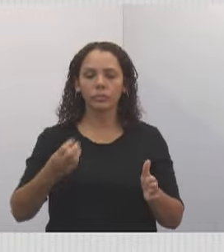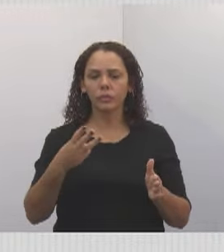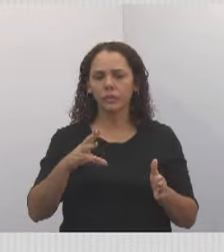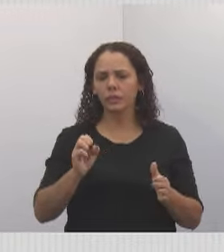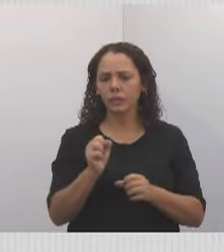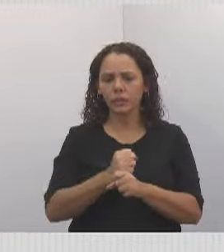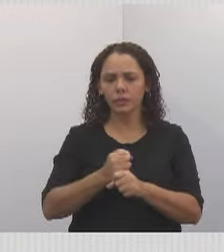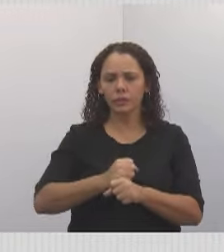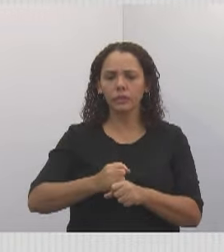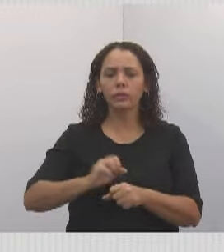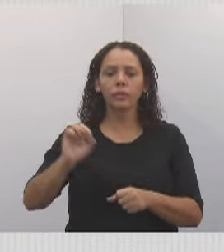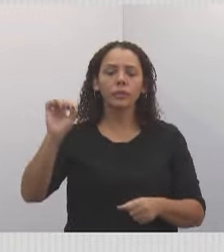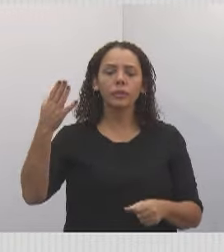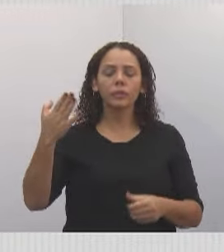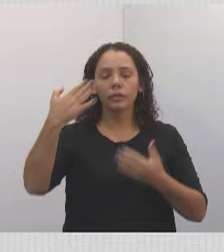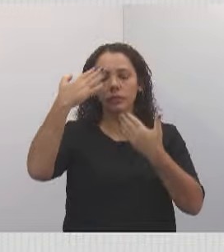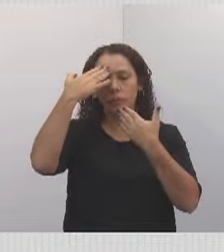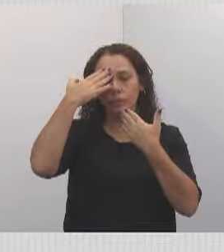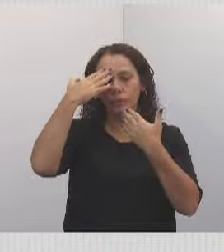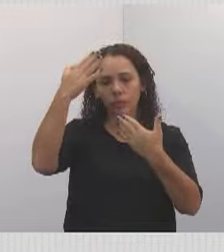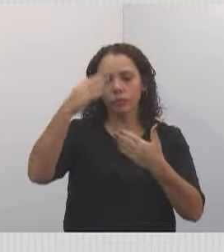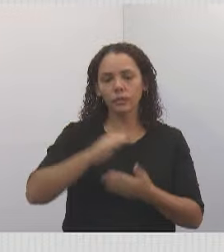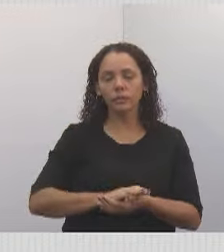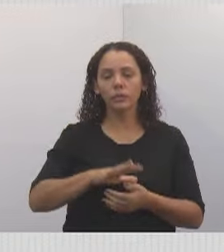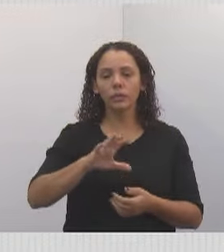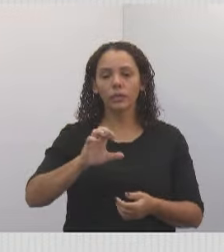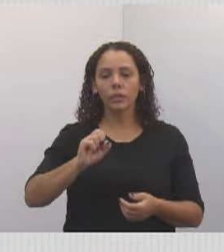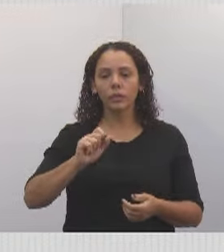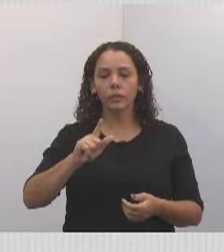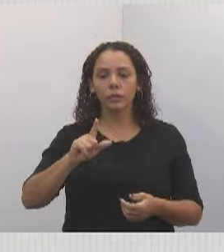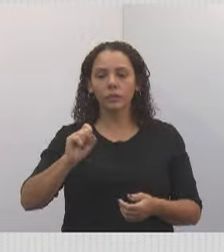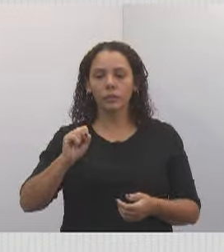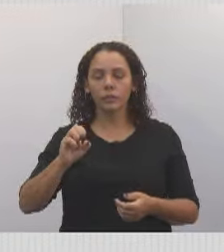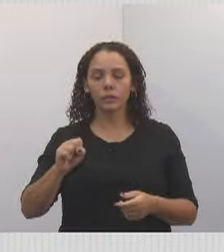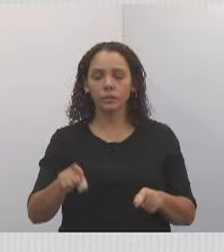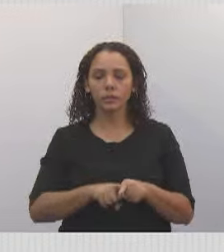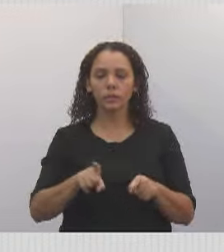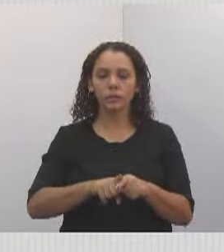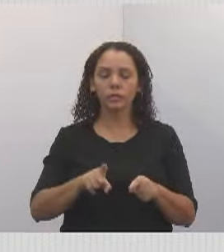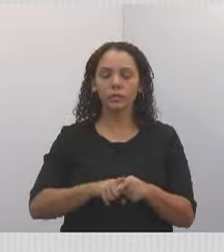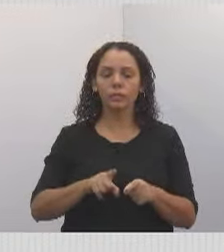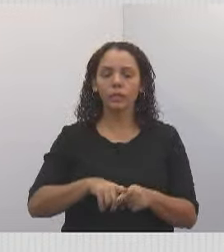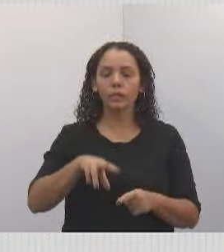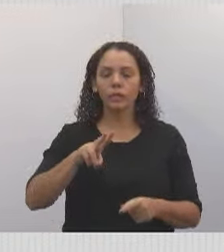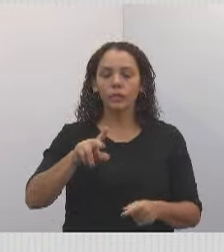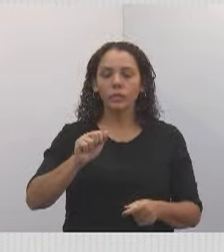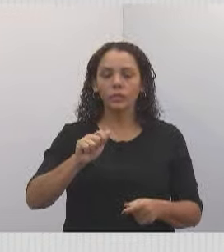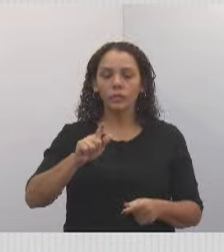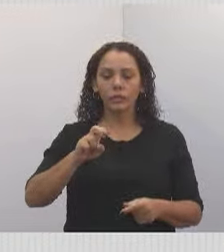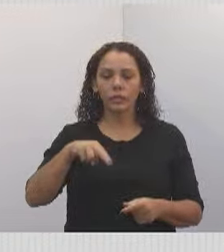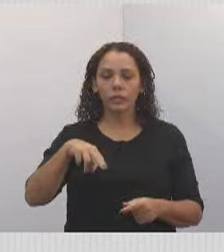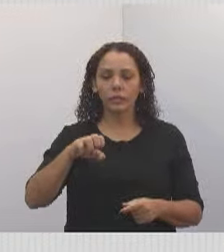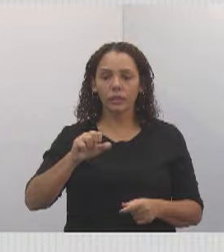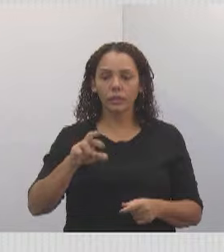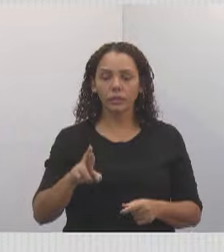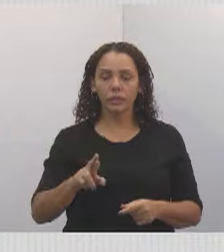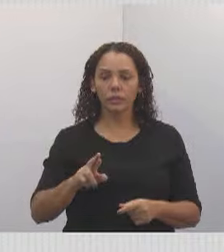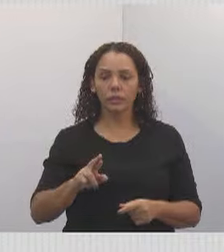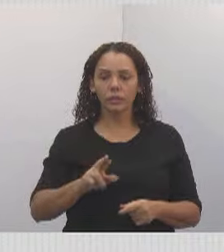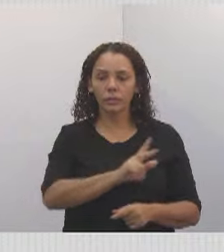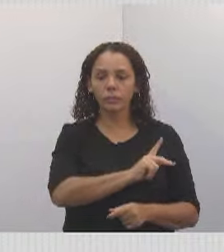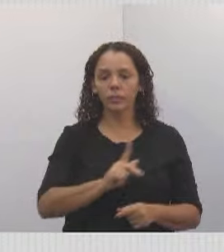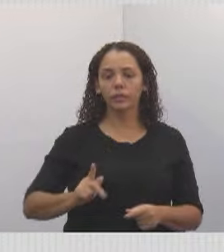Celso Abrão pelo convite e também ao Wagner, o atual presidente da loja Harmonia,